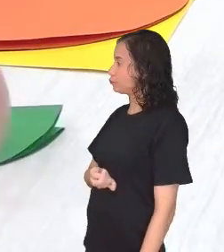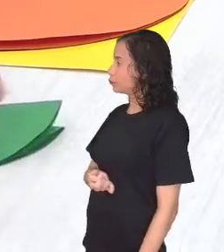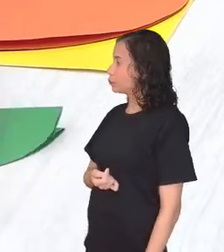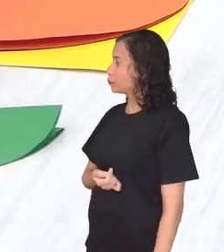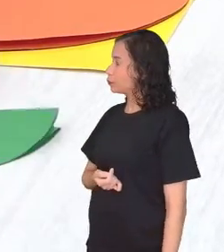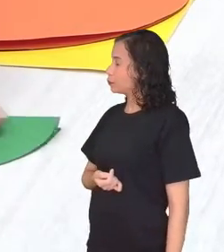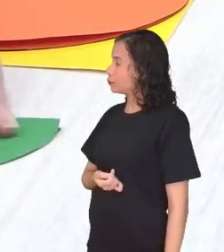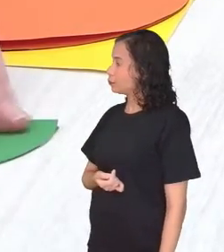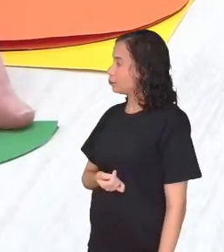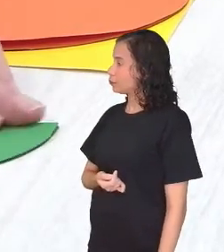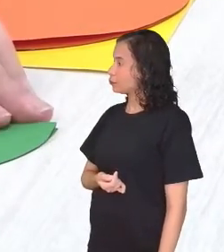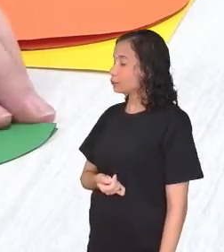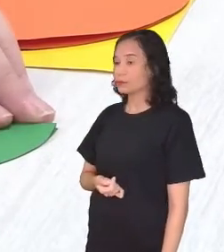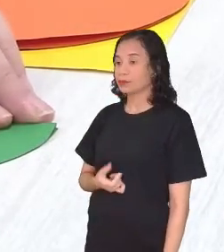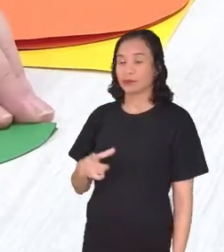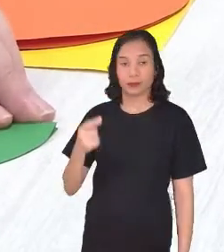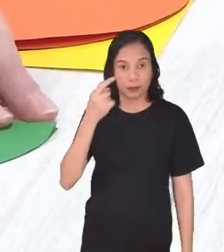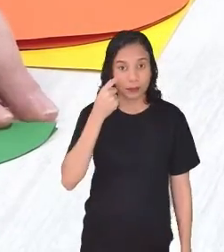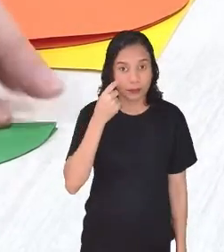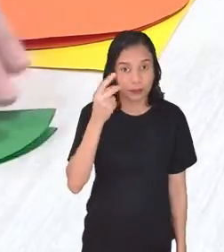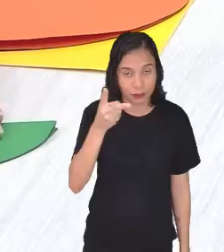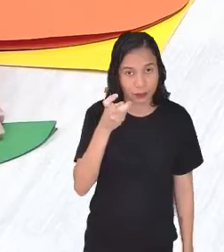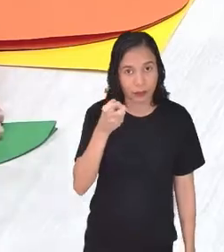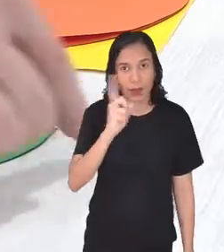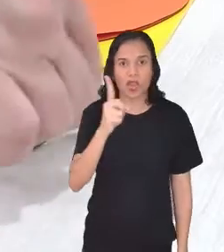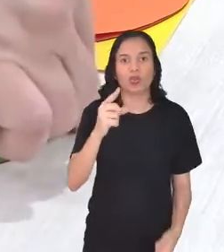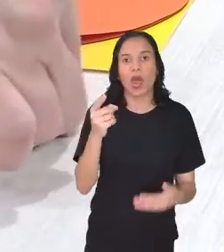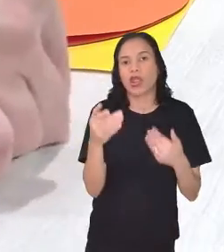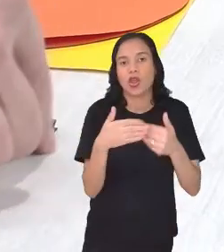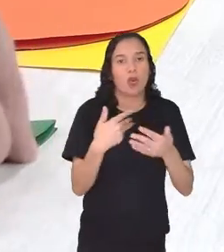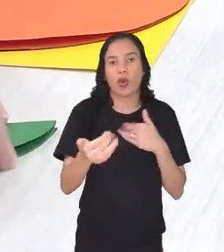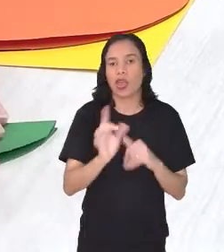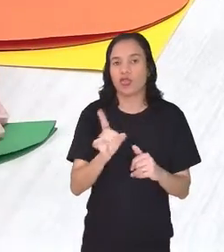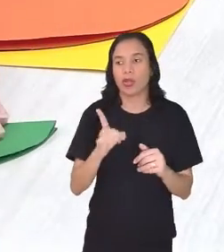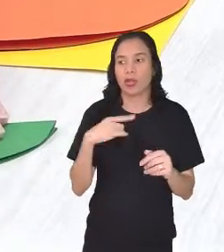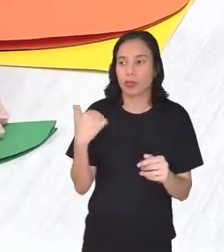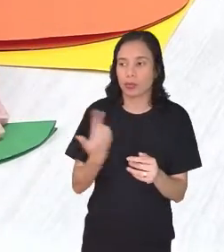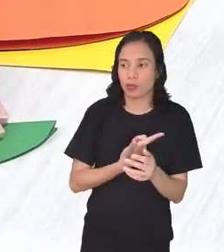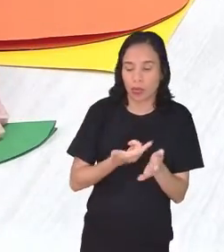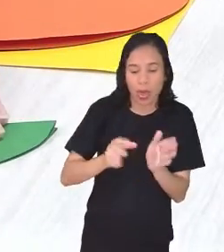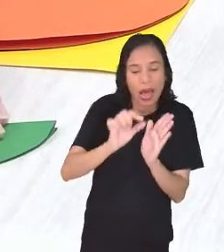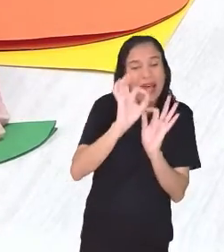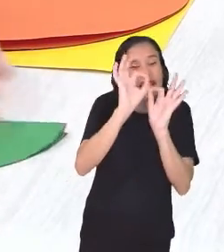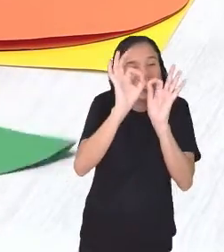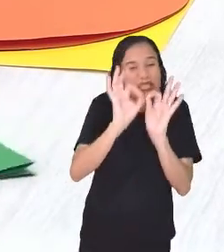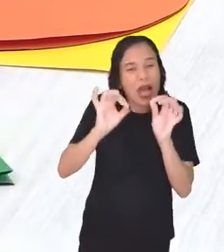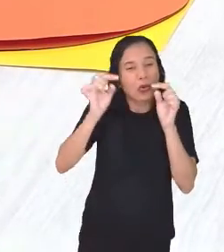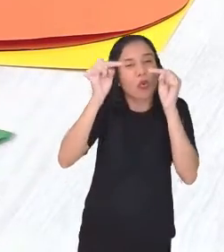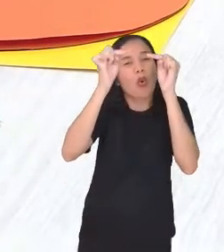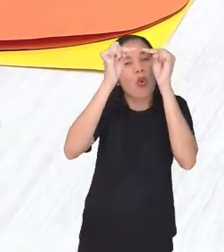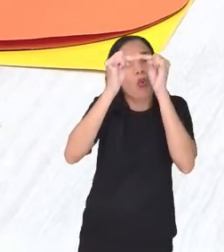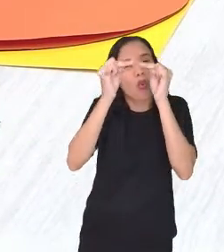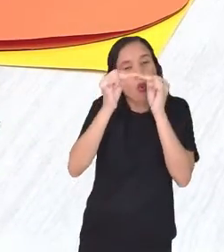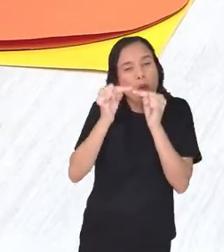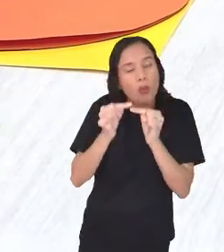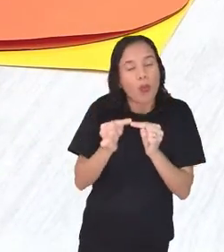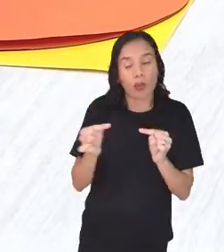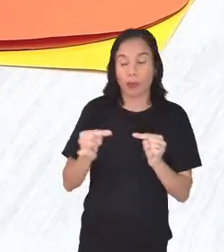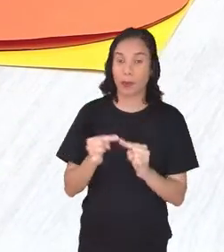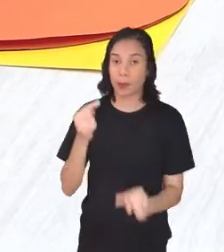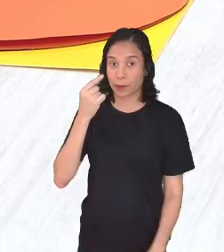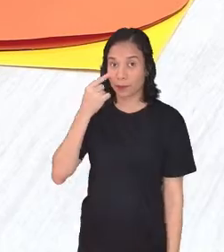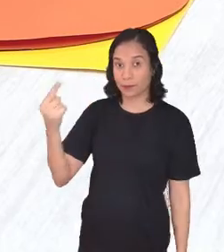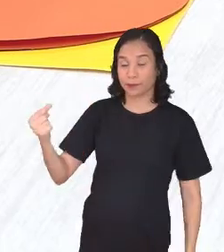a segunda dobra, veja, não é uma dobra qualquer. Eu boto toda certinha. Eu fiz